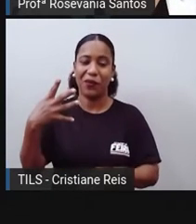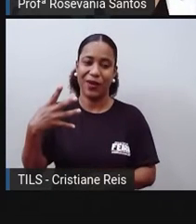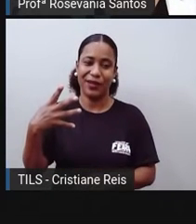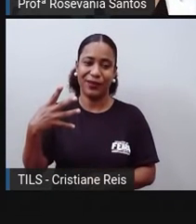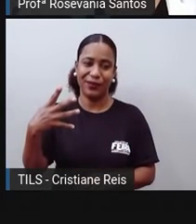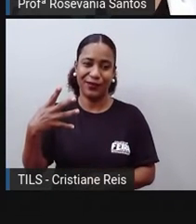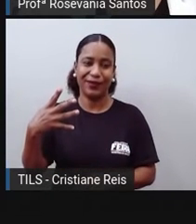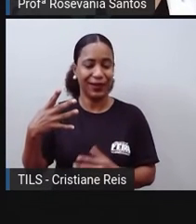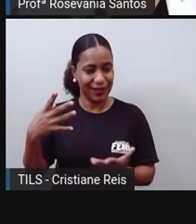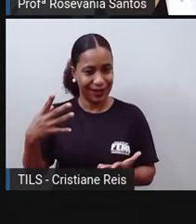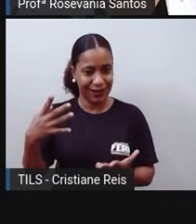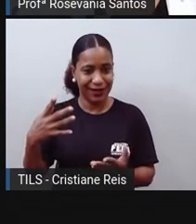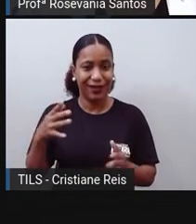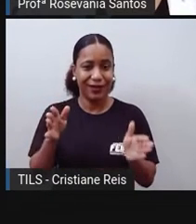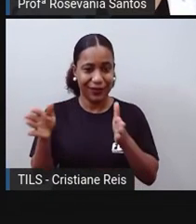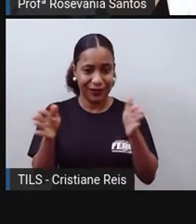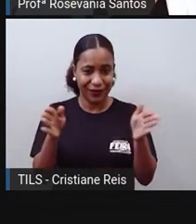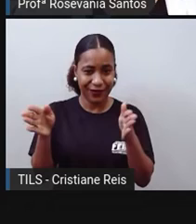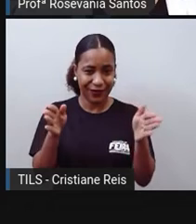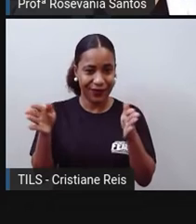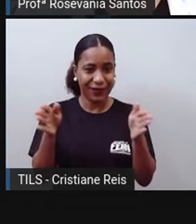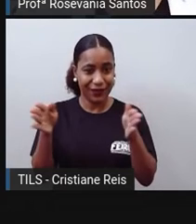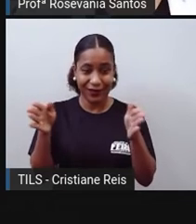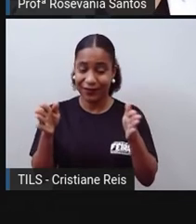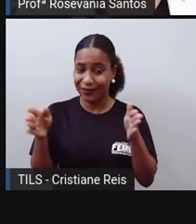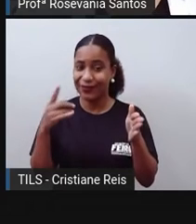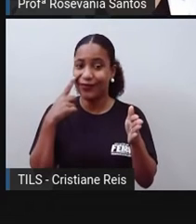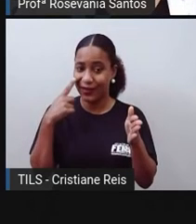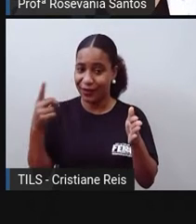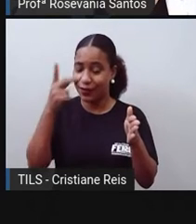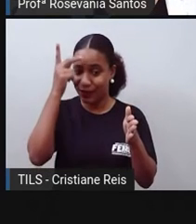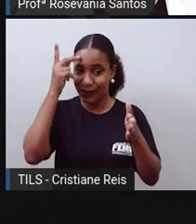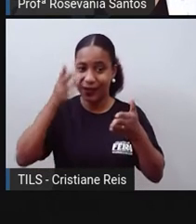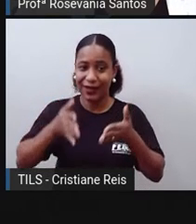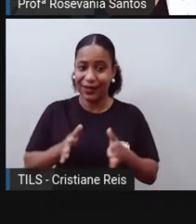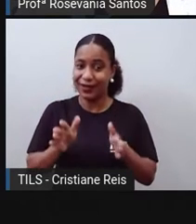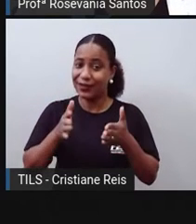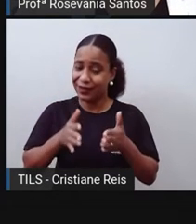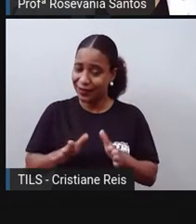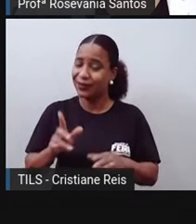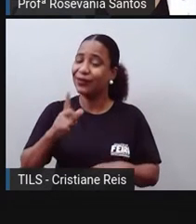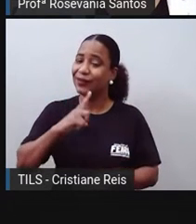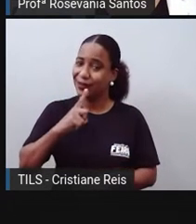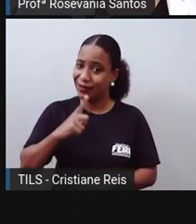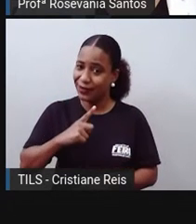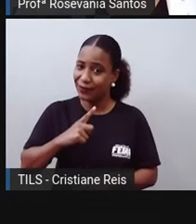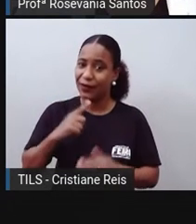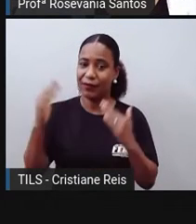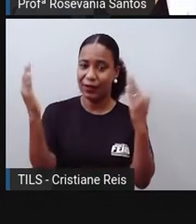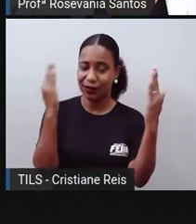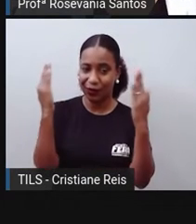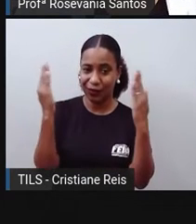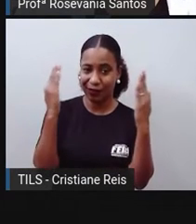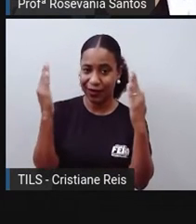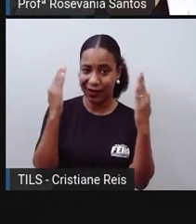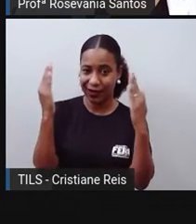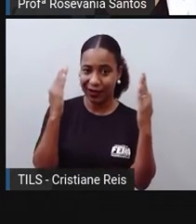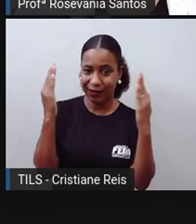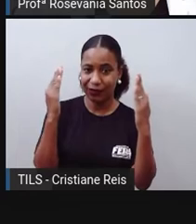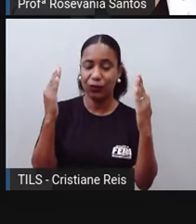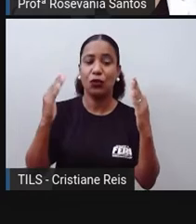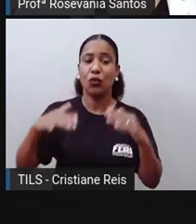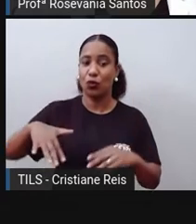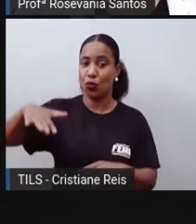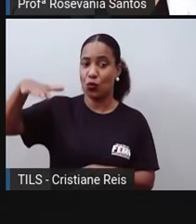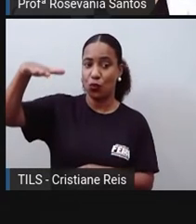39 para mulheres, quase 80, né? Então, é muita gente. Mas, de qualquer forma, comparado com a outra faixa da faixa de